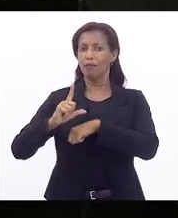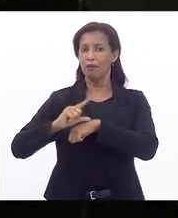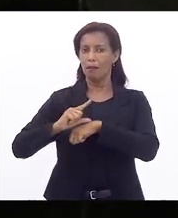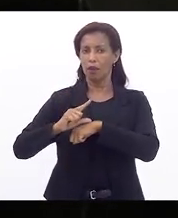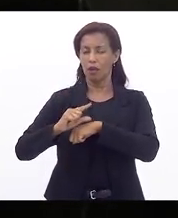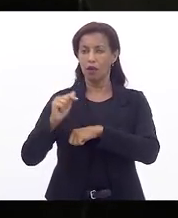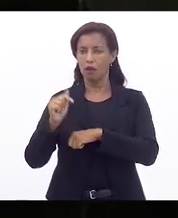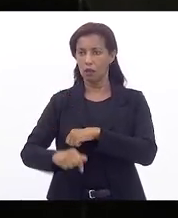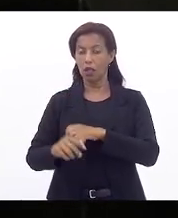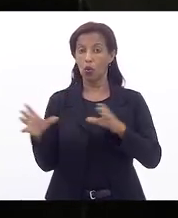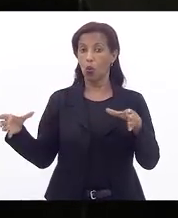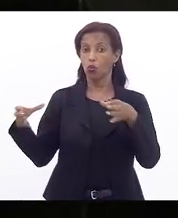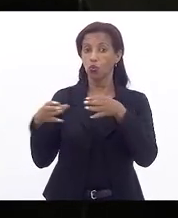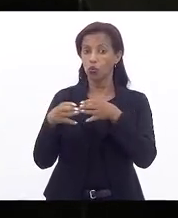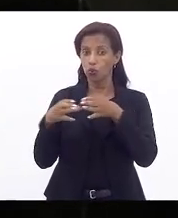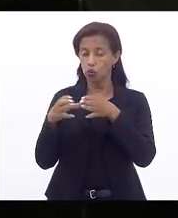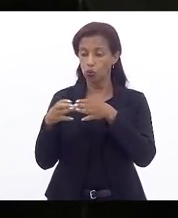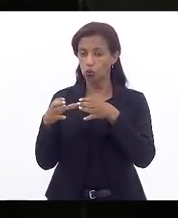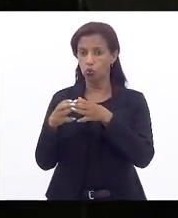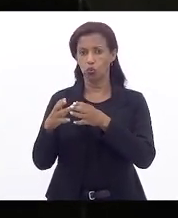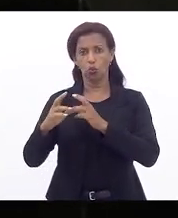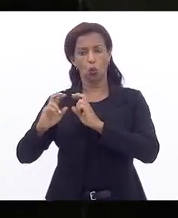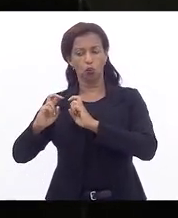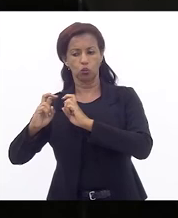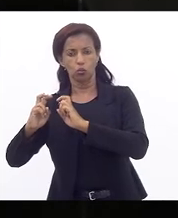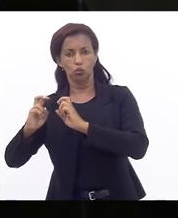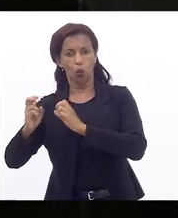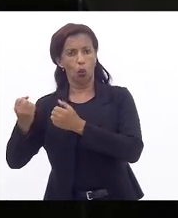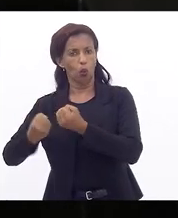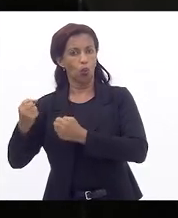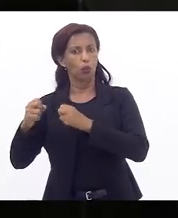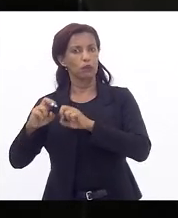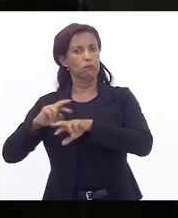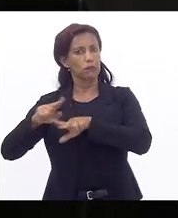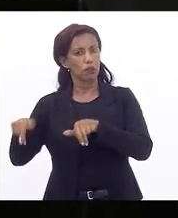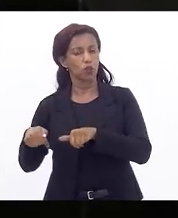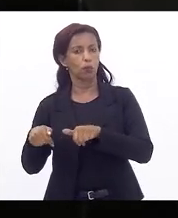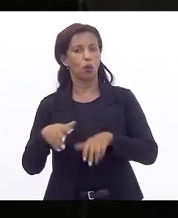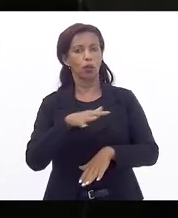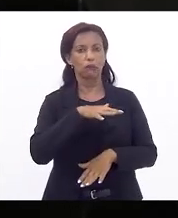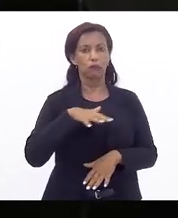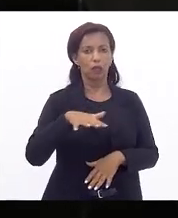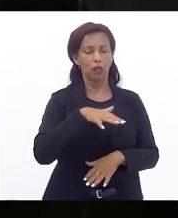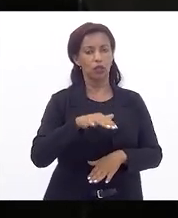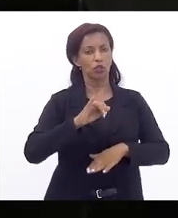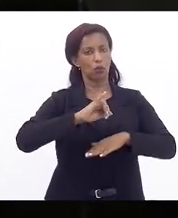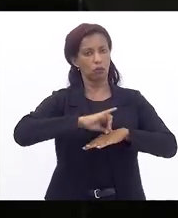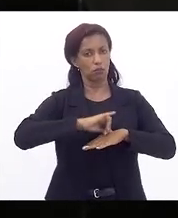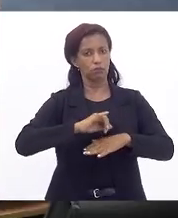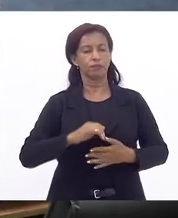promovida, repito, em conjunto pela Comissão de Transporte e pela Comissão Especial da Região Metropolitana. Muito obrigado.